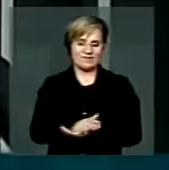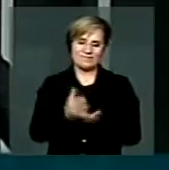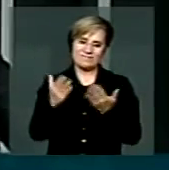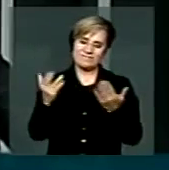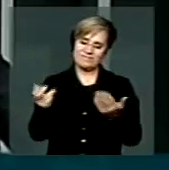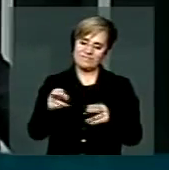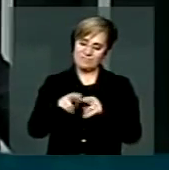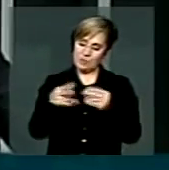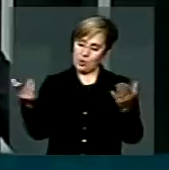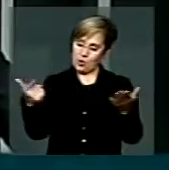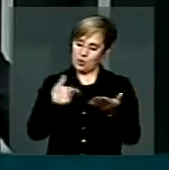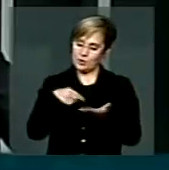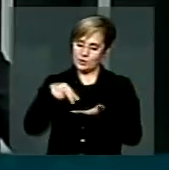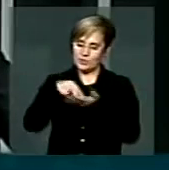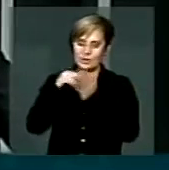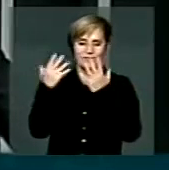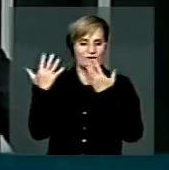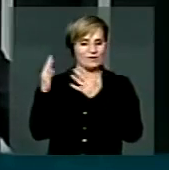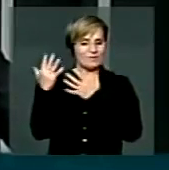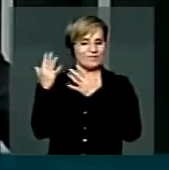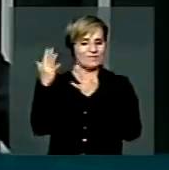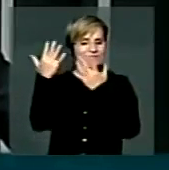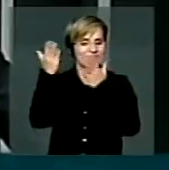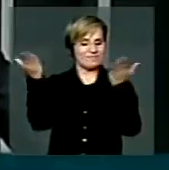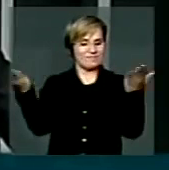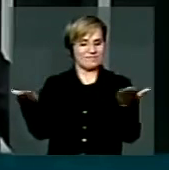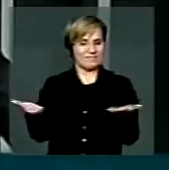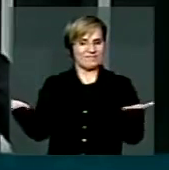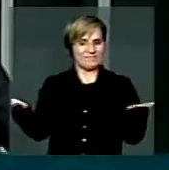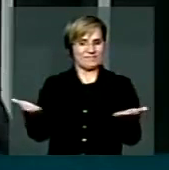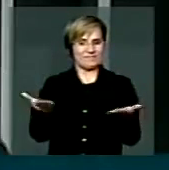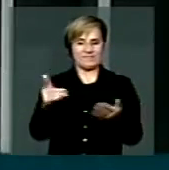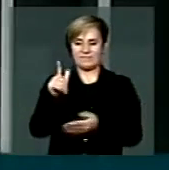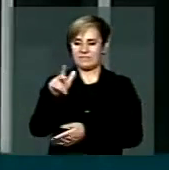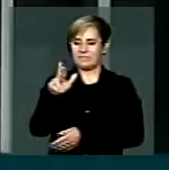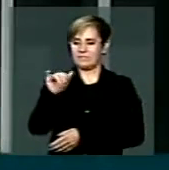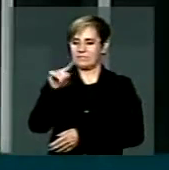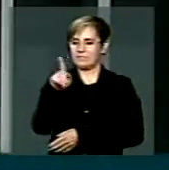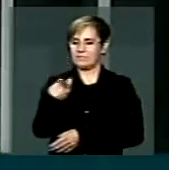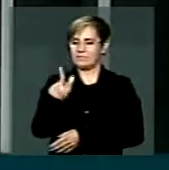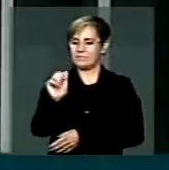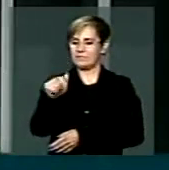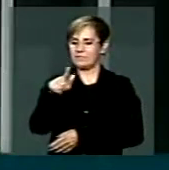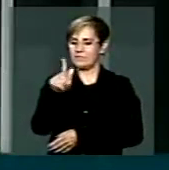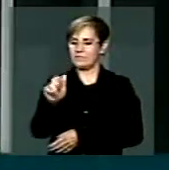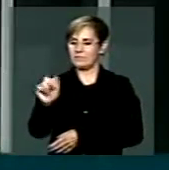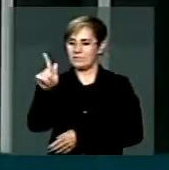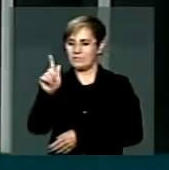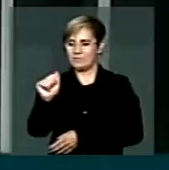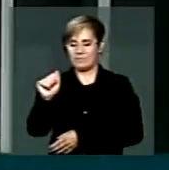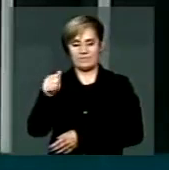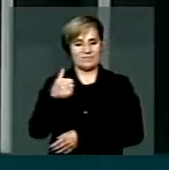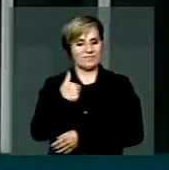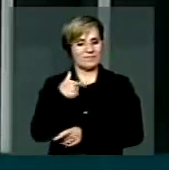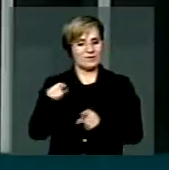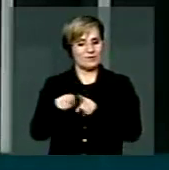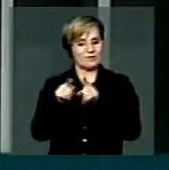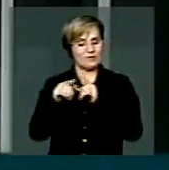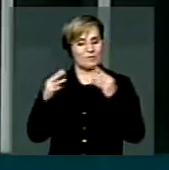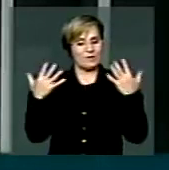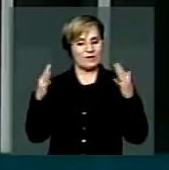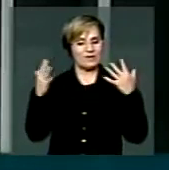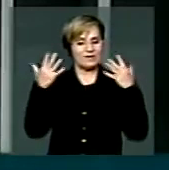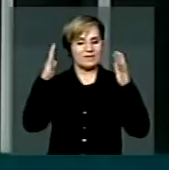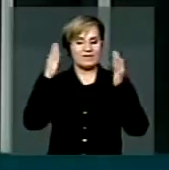se eu venho homenagear hoje aqui o Luiz Gonzaga, eu estou exatamente homenageando